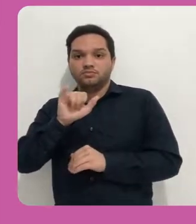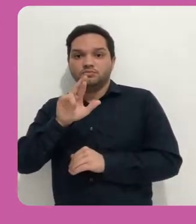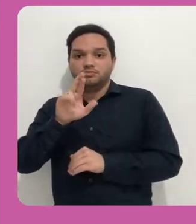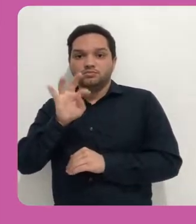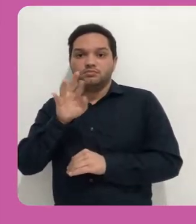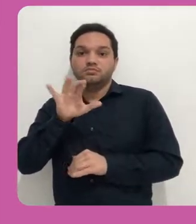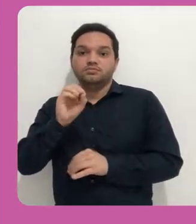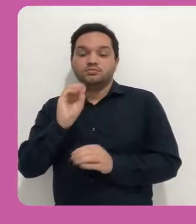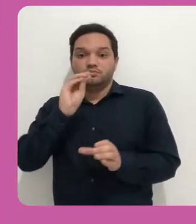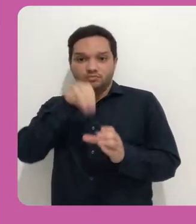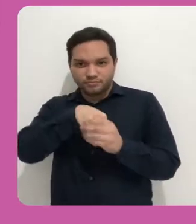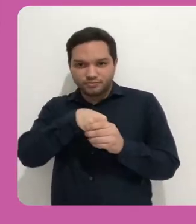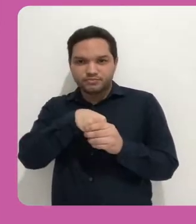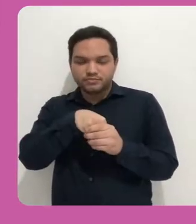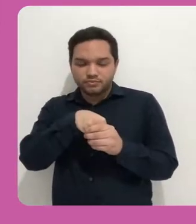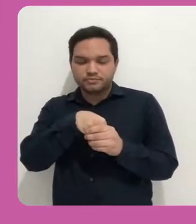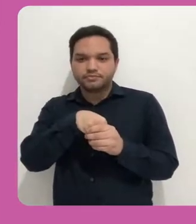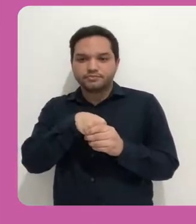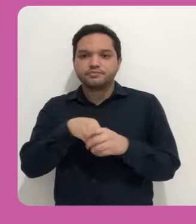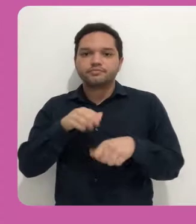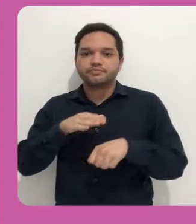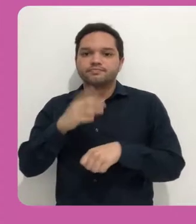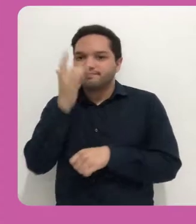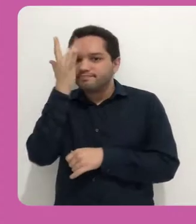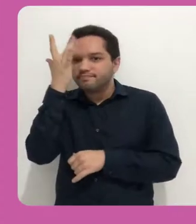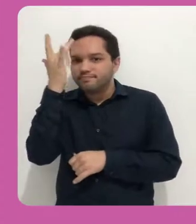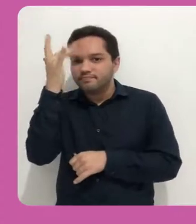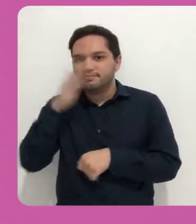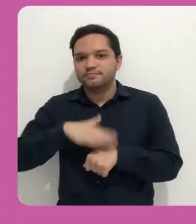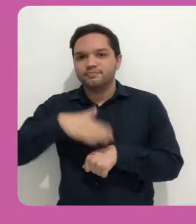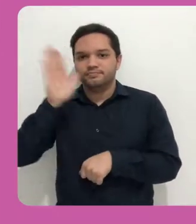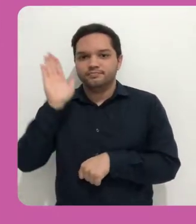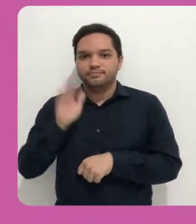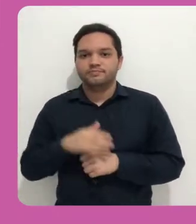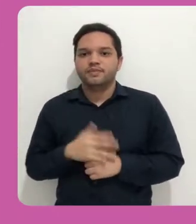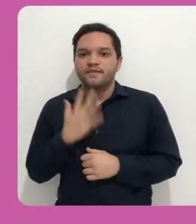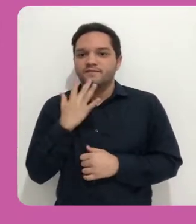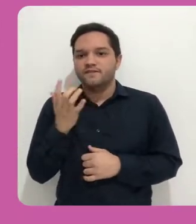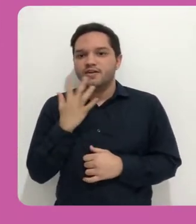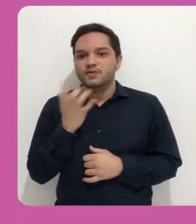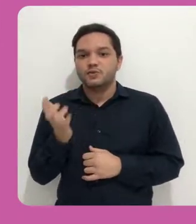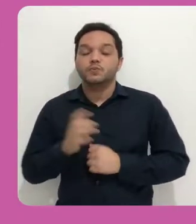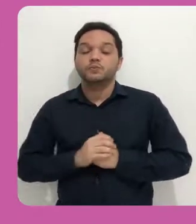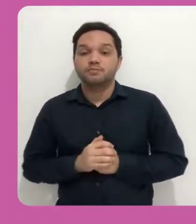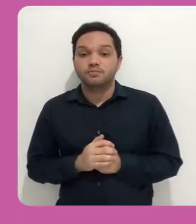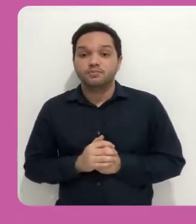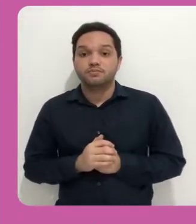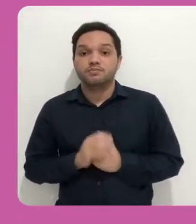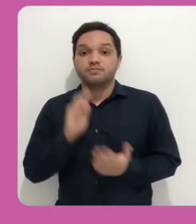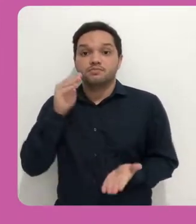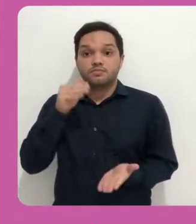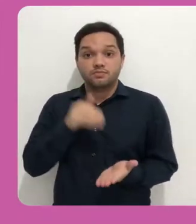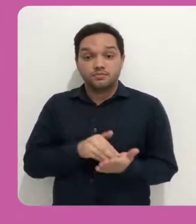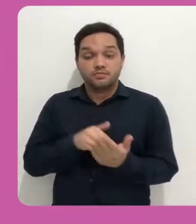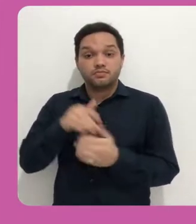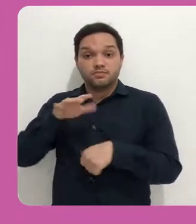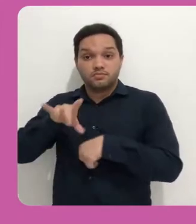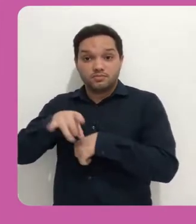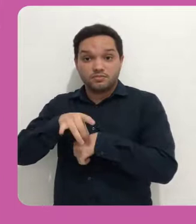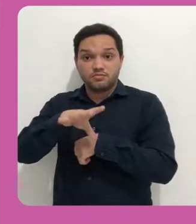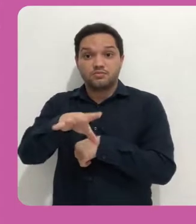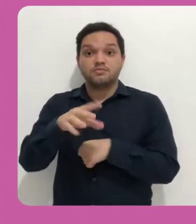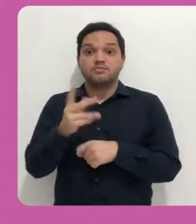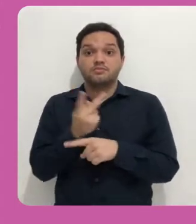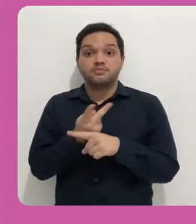esses arquivos dentro desse diretório. Seja mais fácil para ele se encontrar. E, por último, né? A última dica